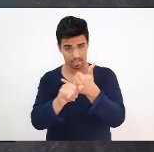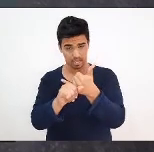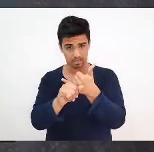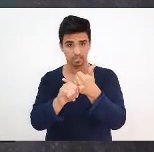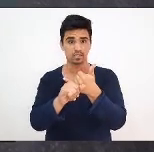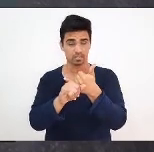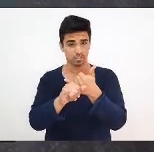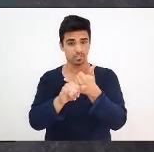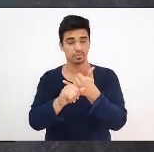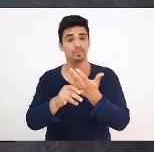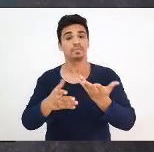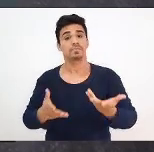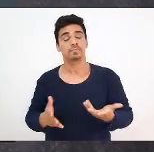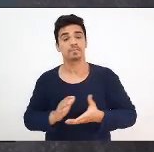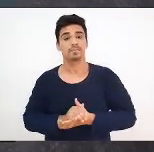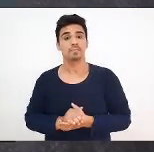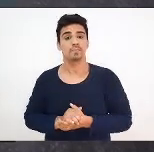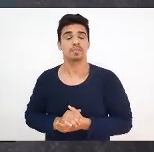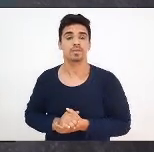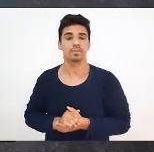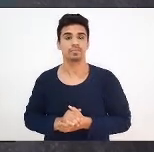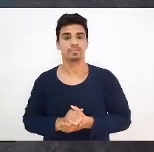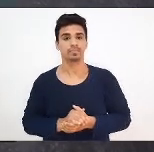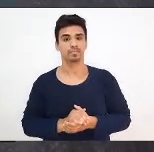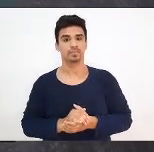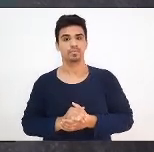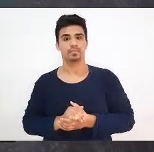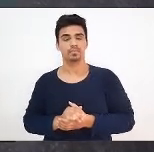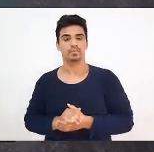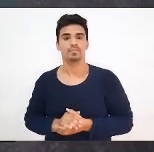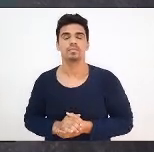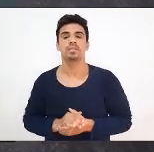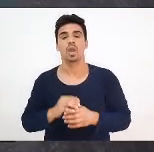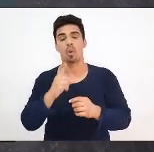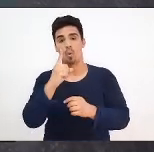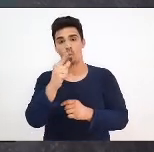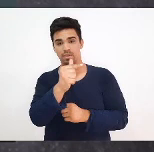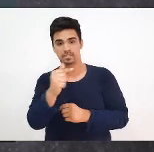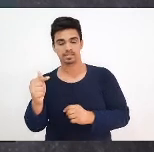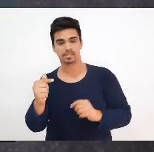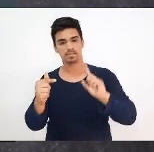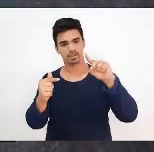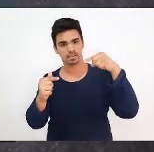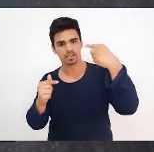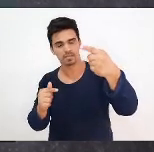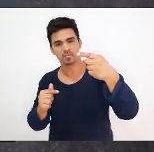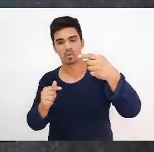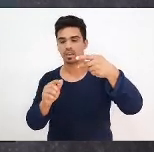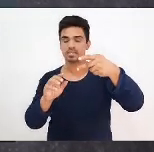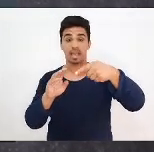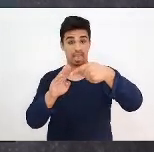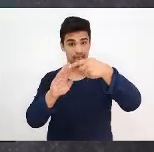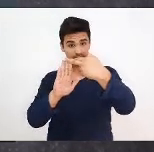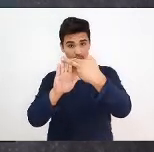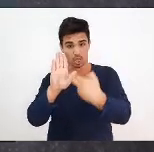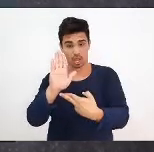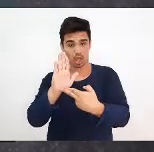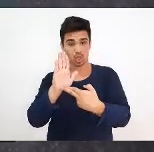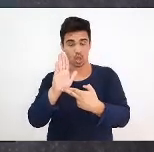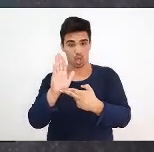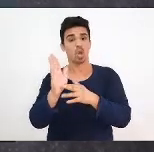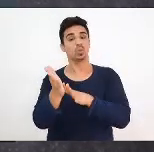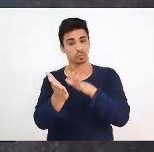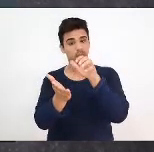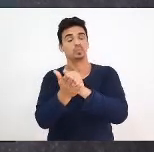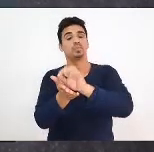e, uma semana depois, esse parecer é homologado. Aliás, foi um